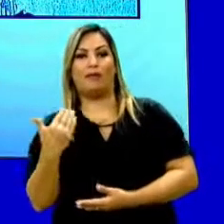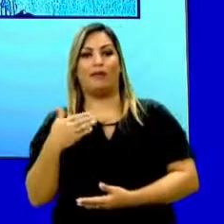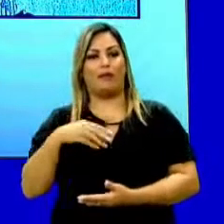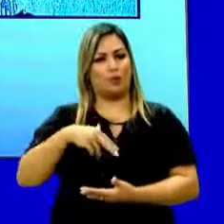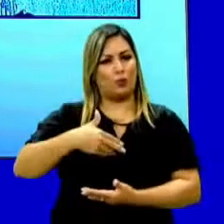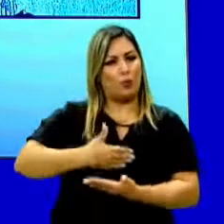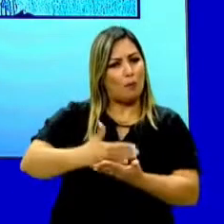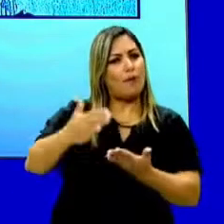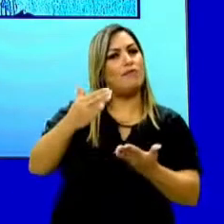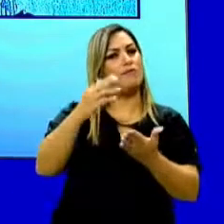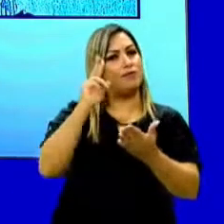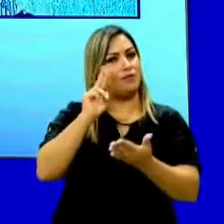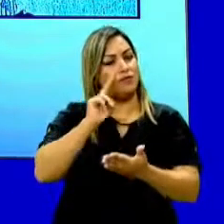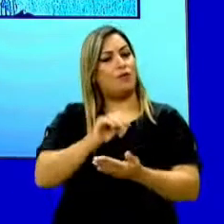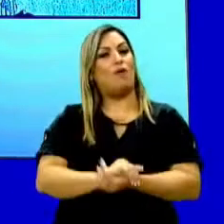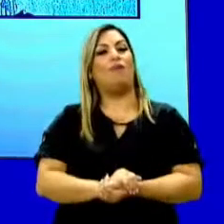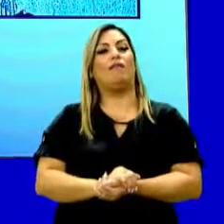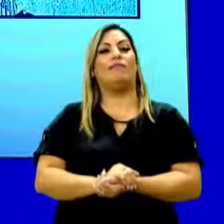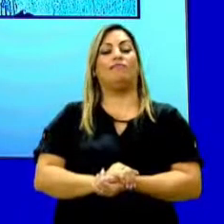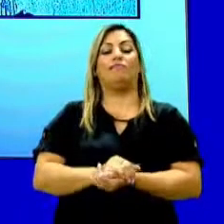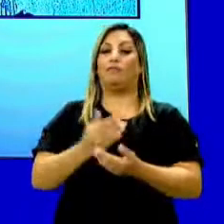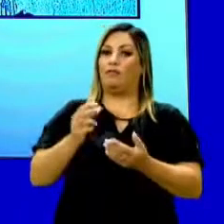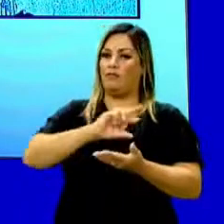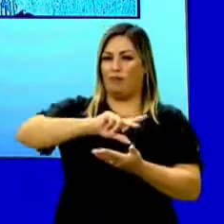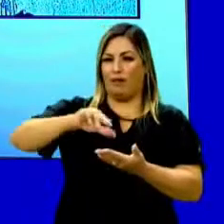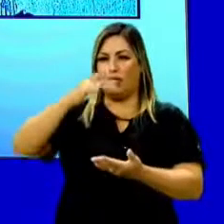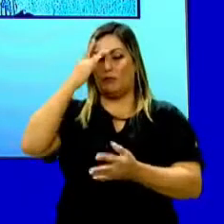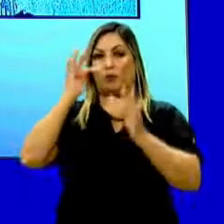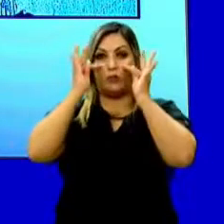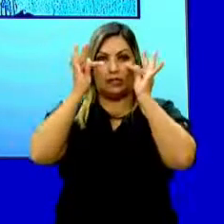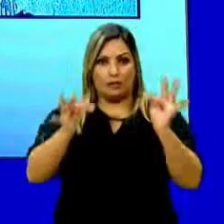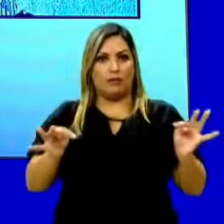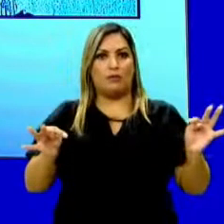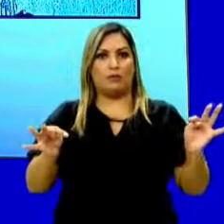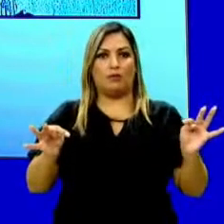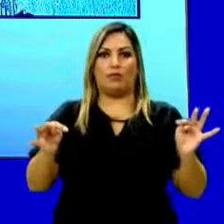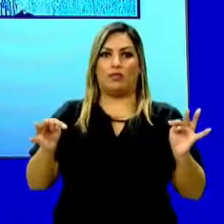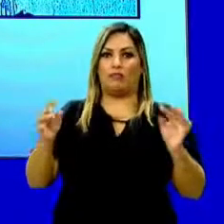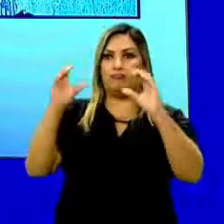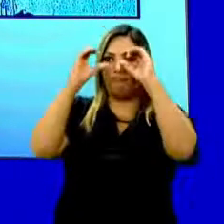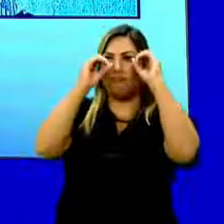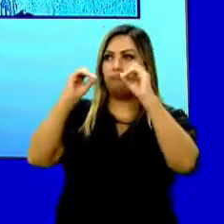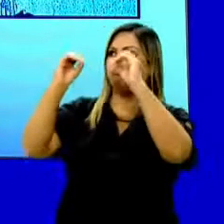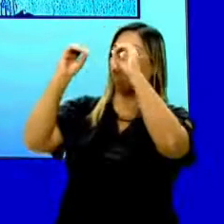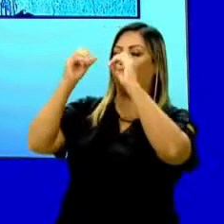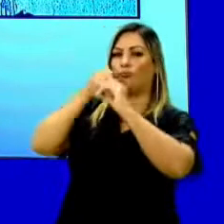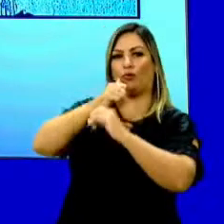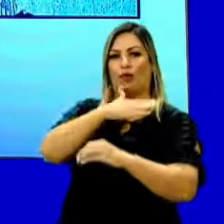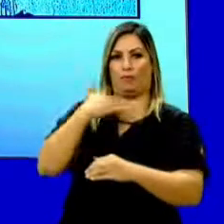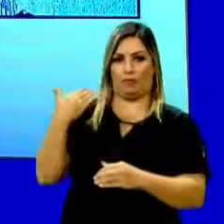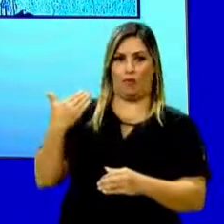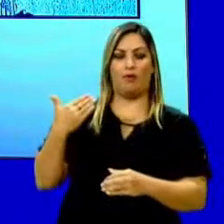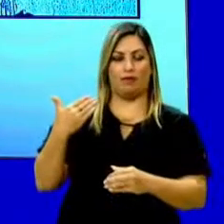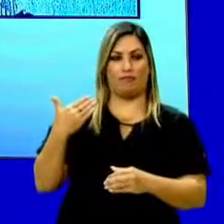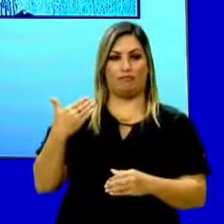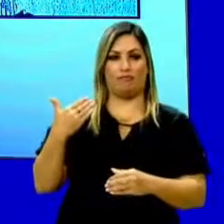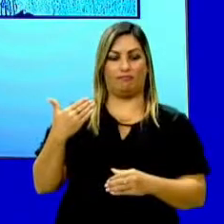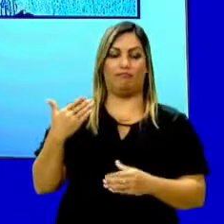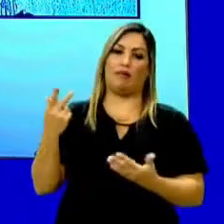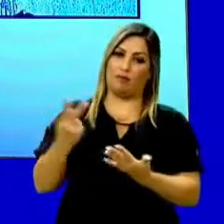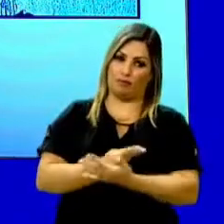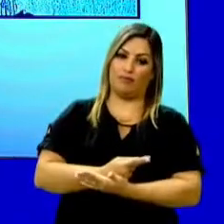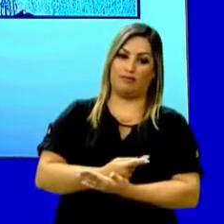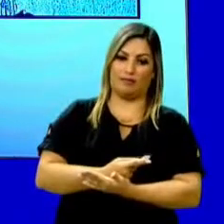do enredo da história, e várias pessoas são testemunhas oculares desse óbito, dessa